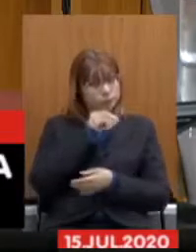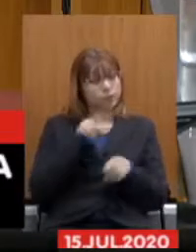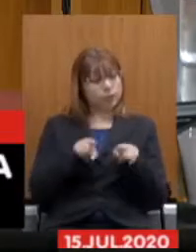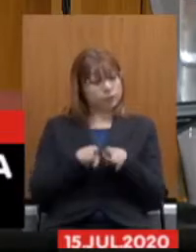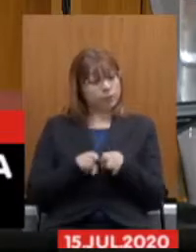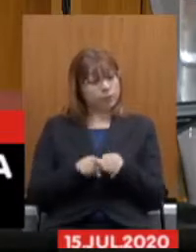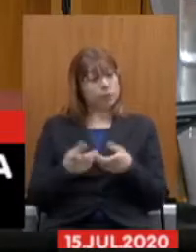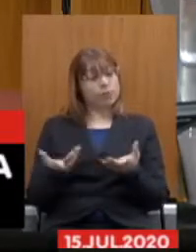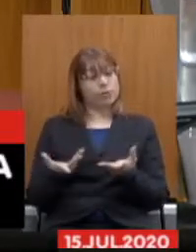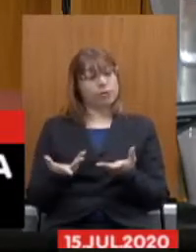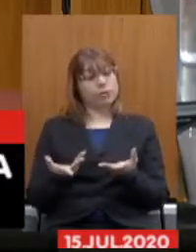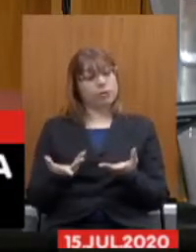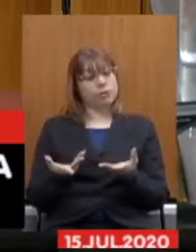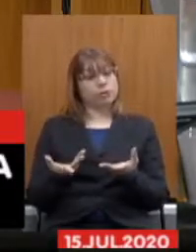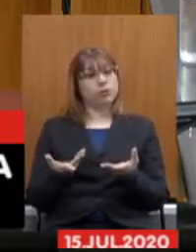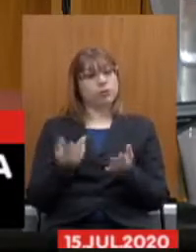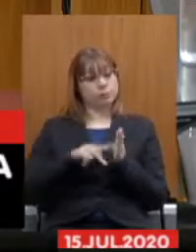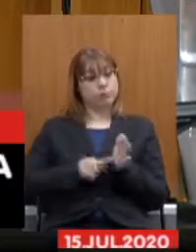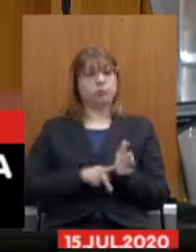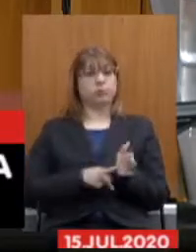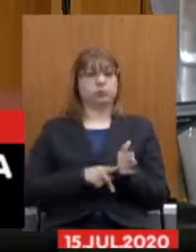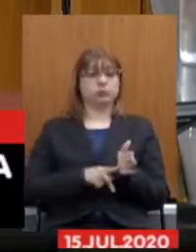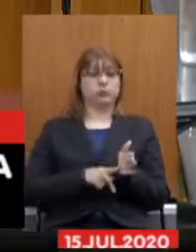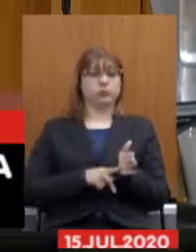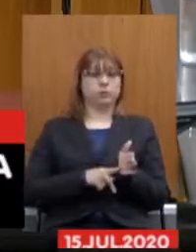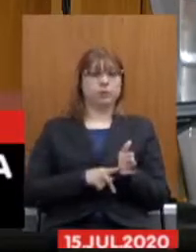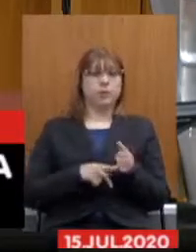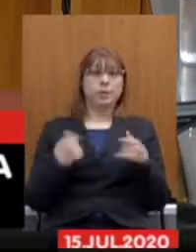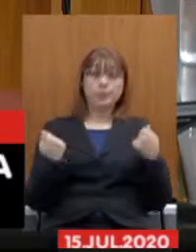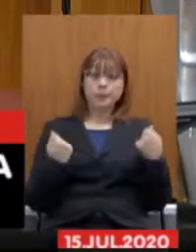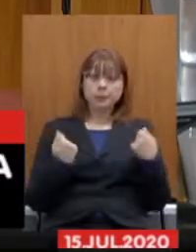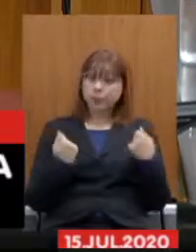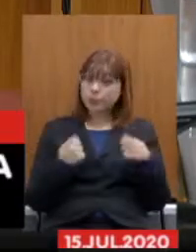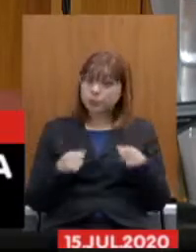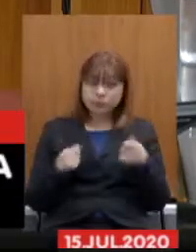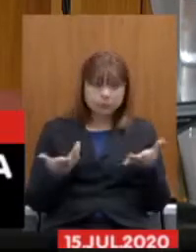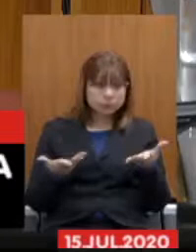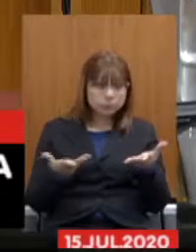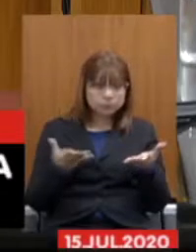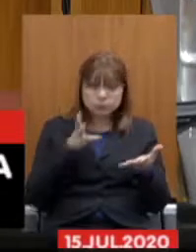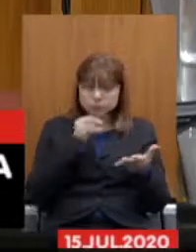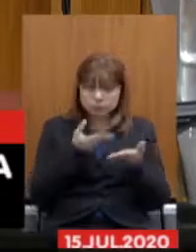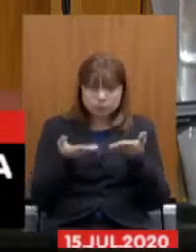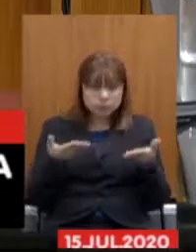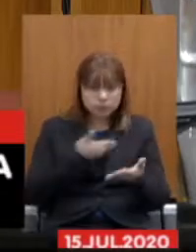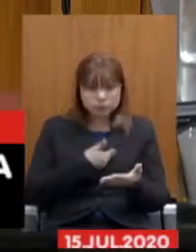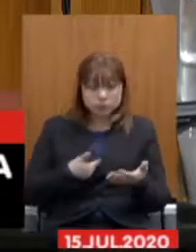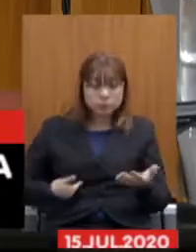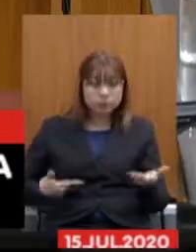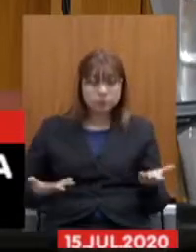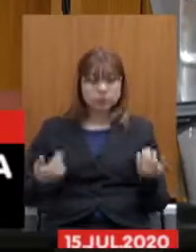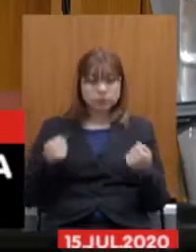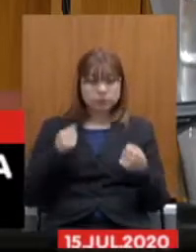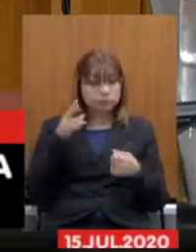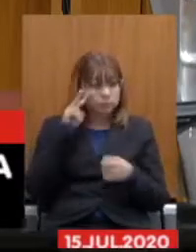é impossível é preciso que os servidores tenham acesso aos dados